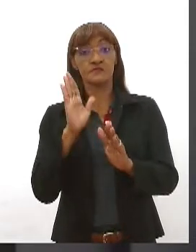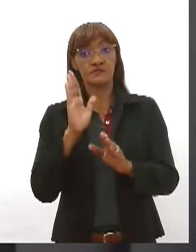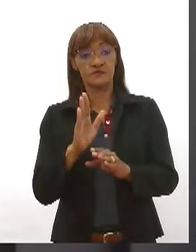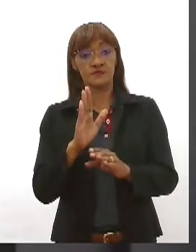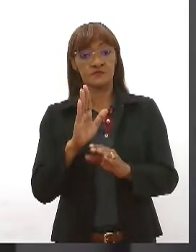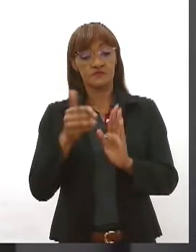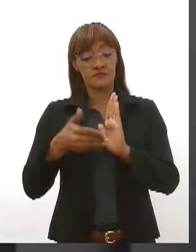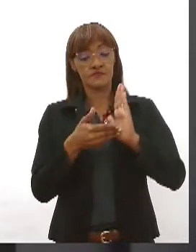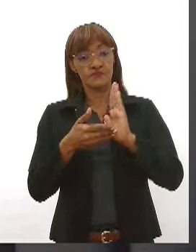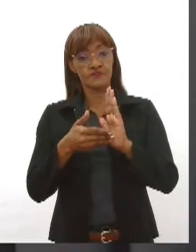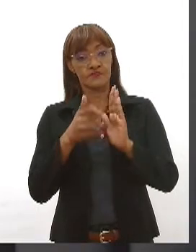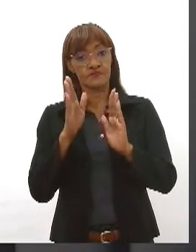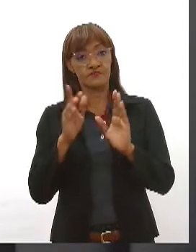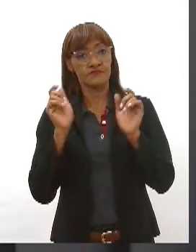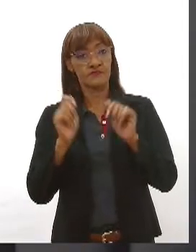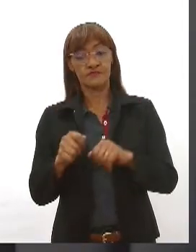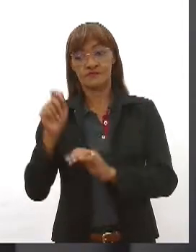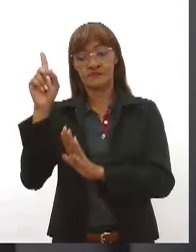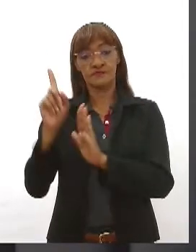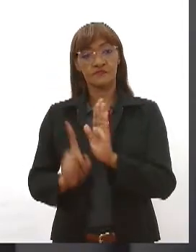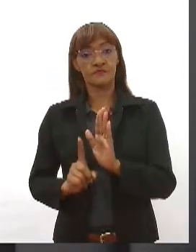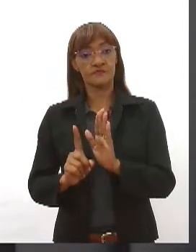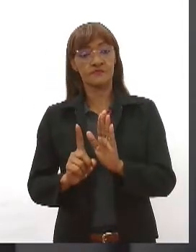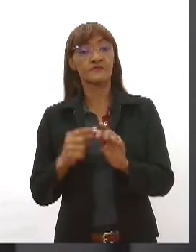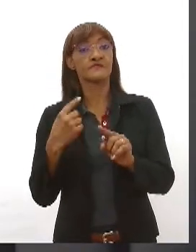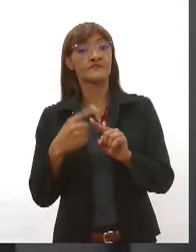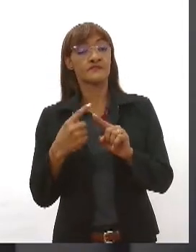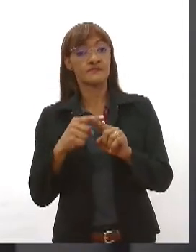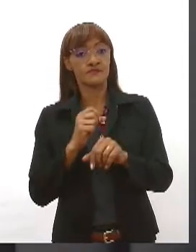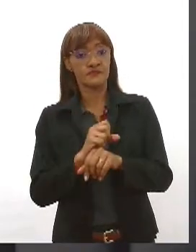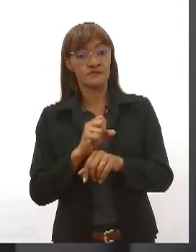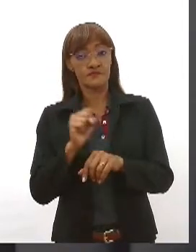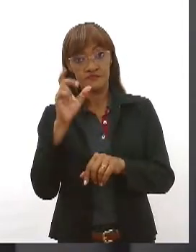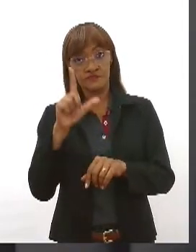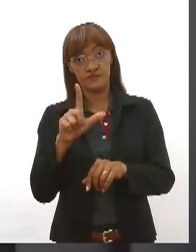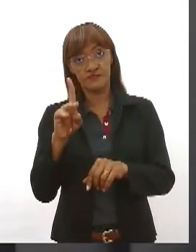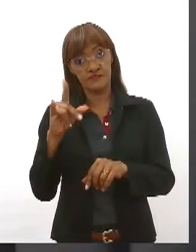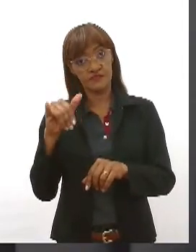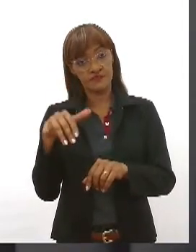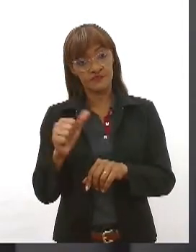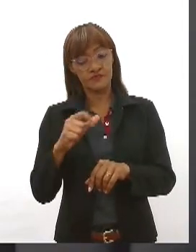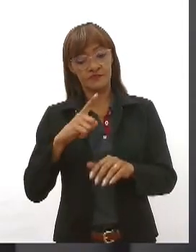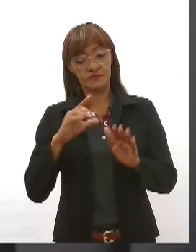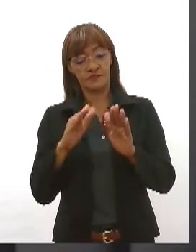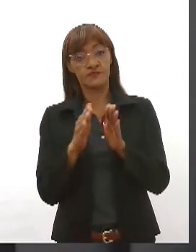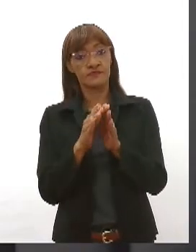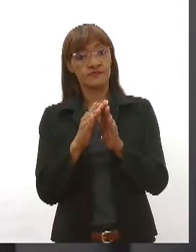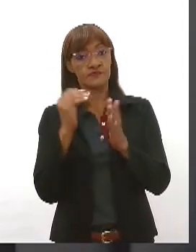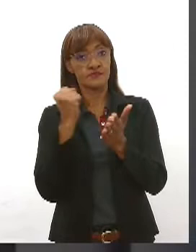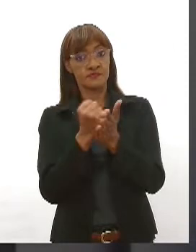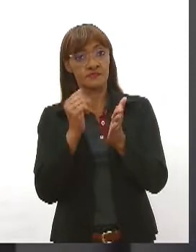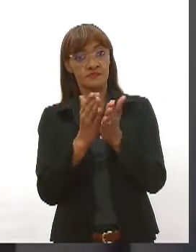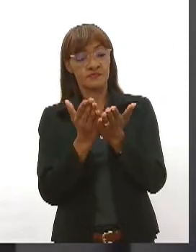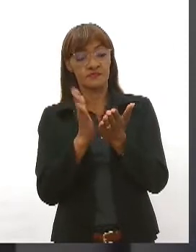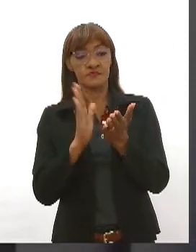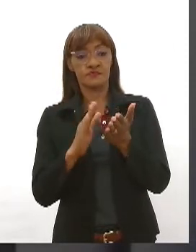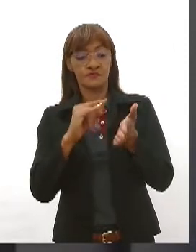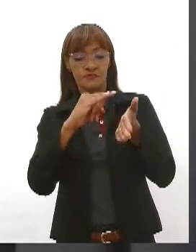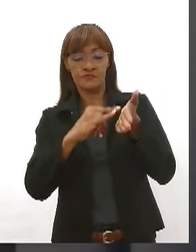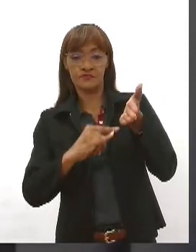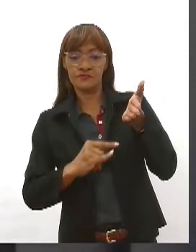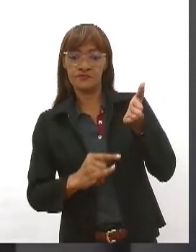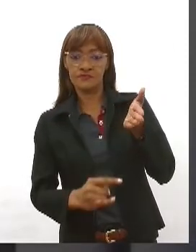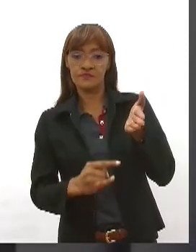direito. Isso porque a unidade oferece o serviço de cartório, onde os recém-nascidos podem ser registrados e